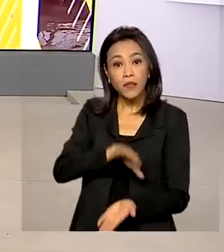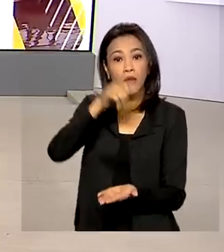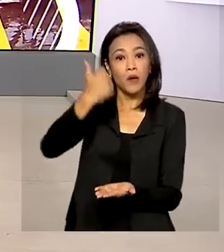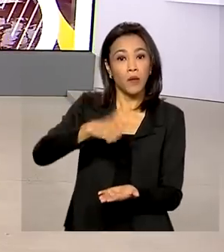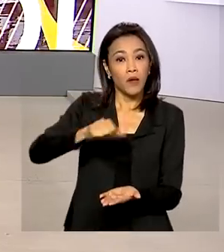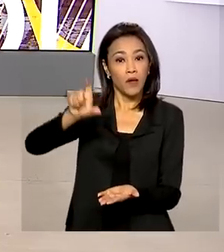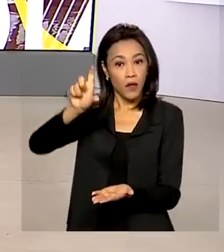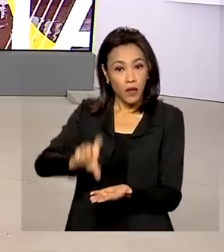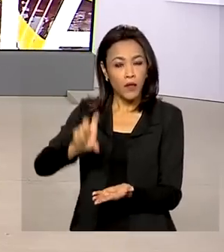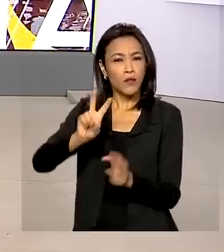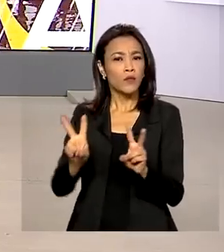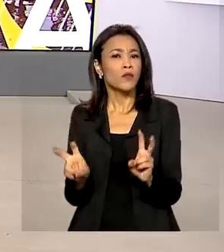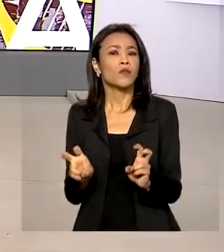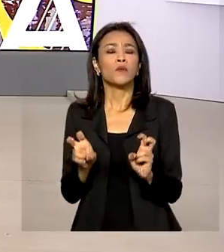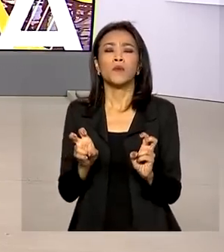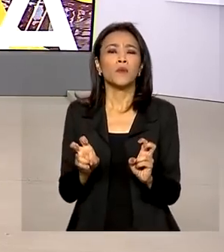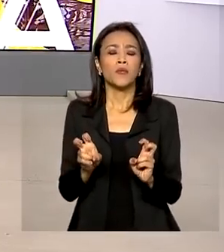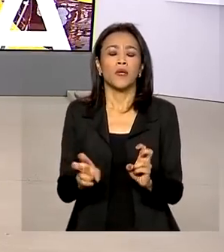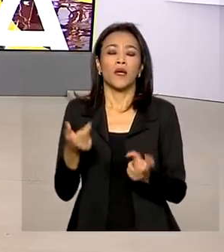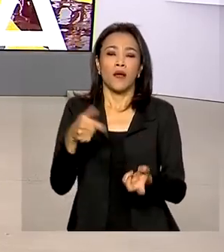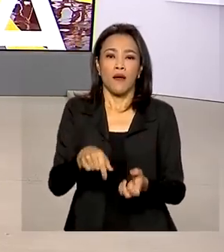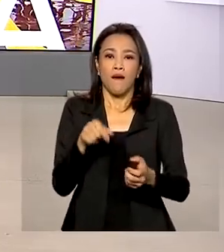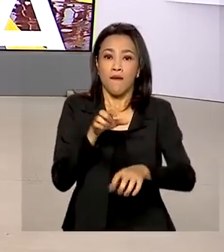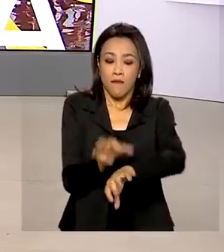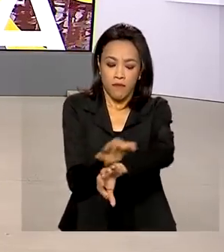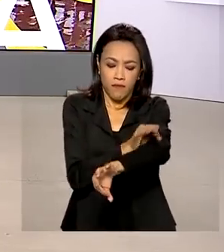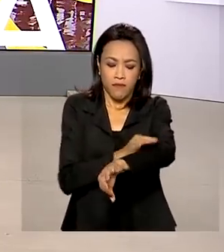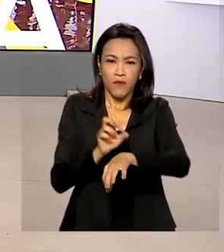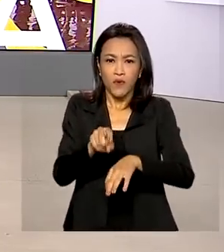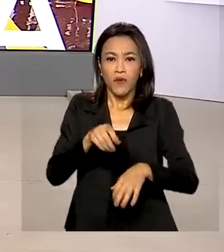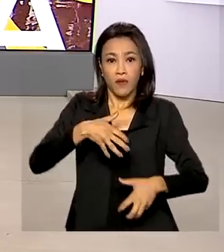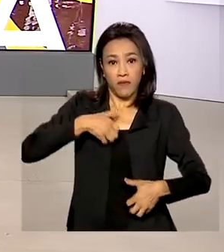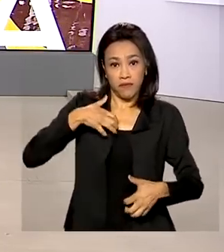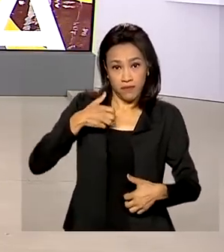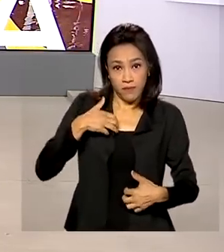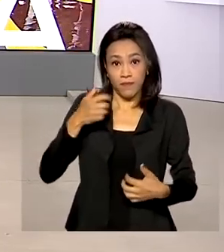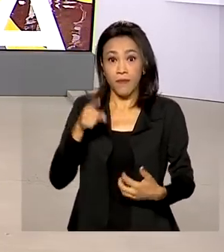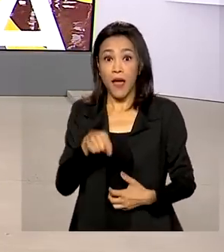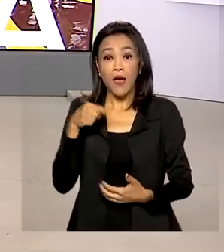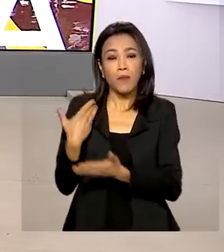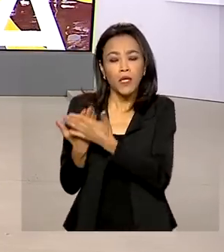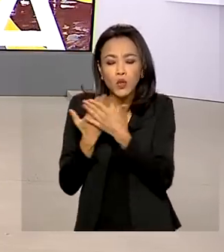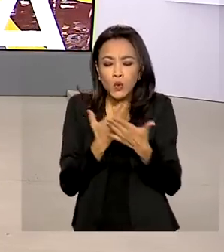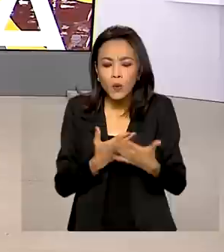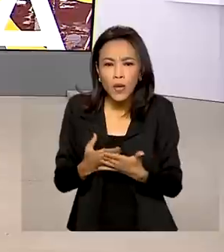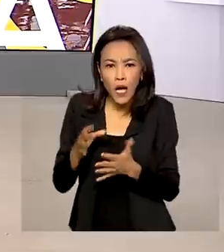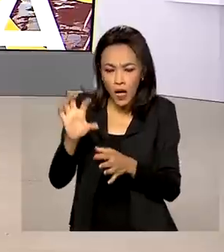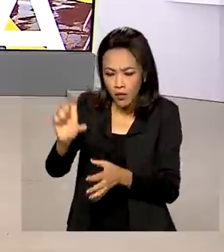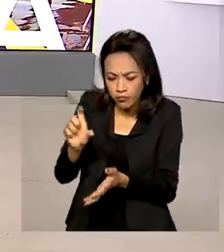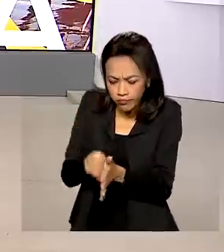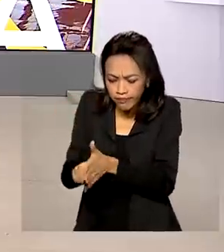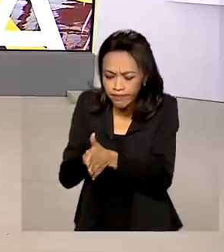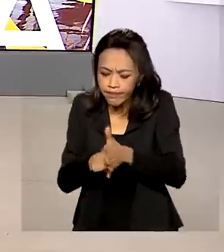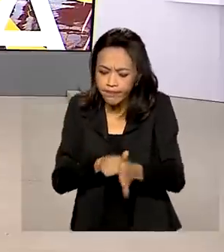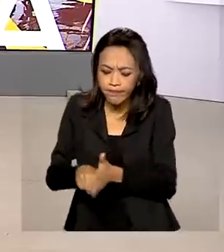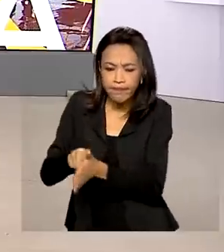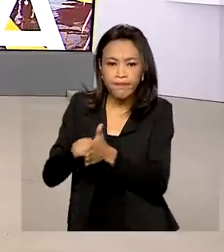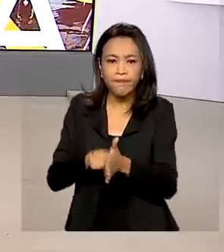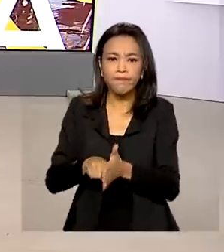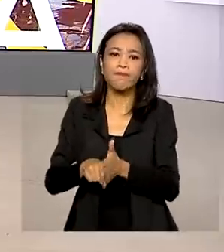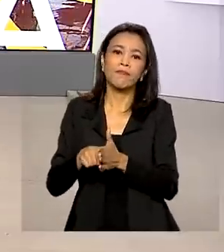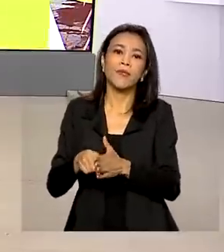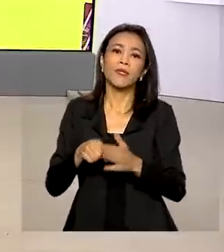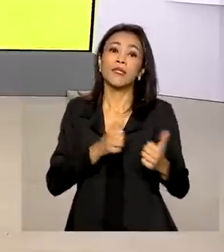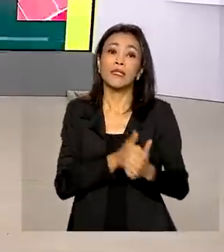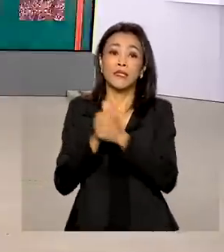contra a varíola dos macacos. Esse lote é para a realização de estudos, conforme recomendação da Organização Mundial da Saúde.